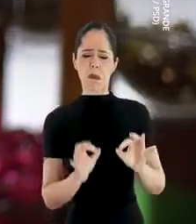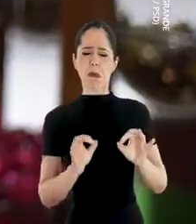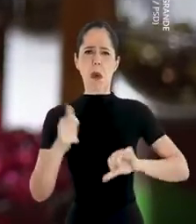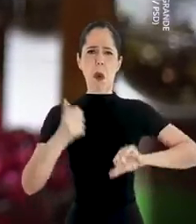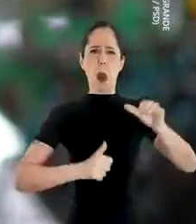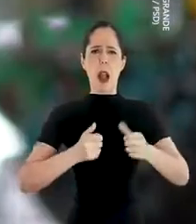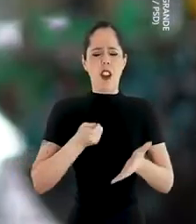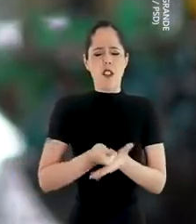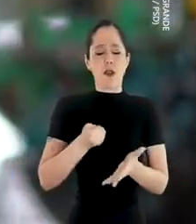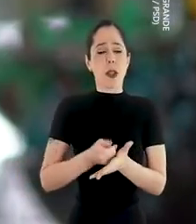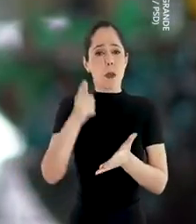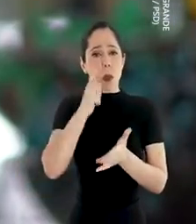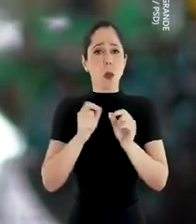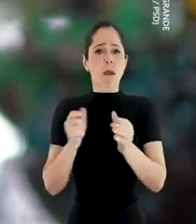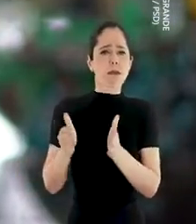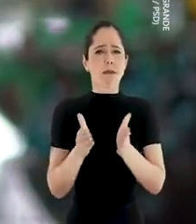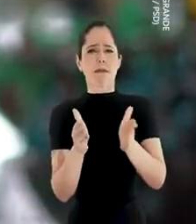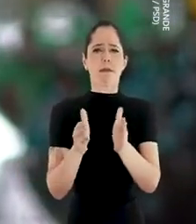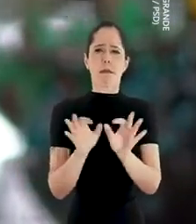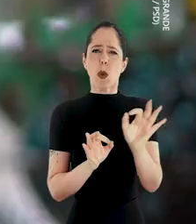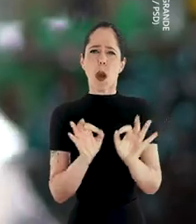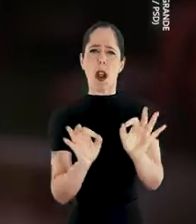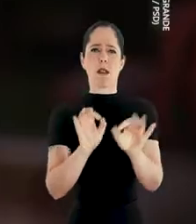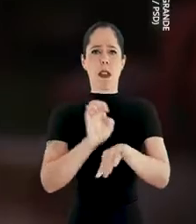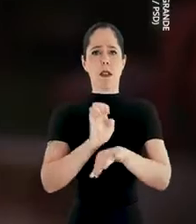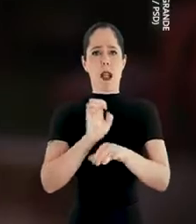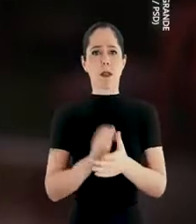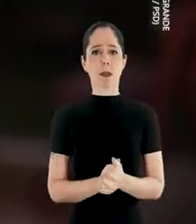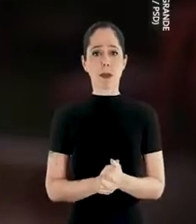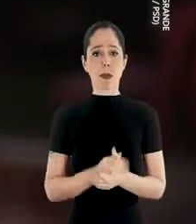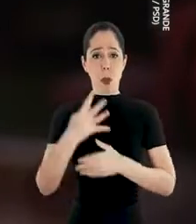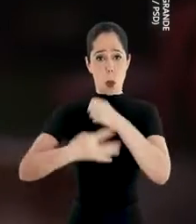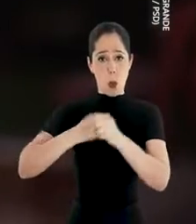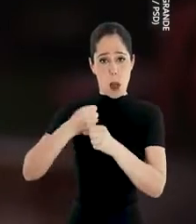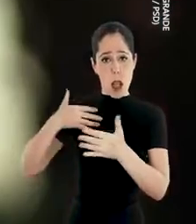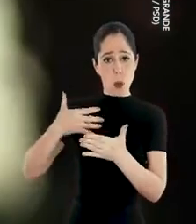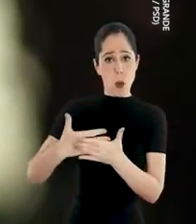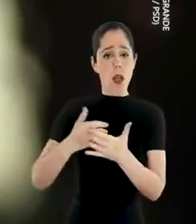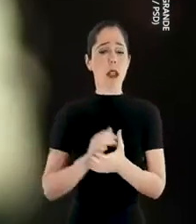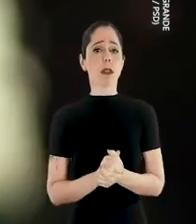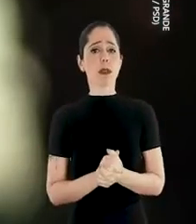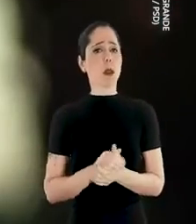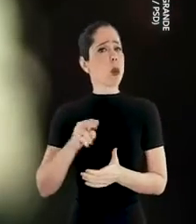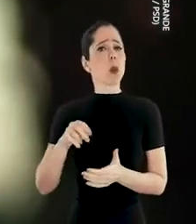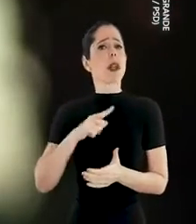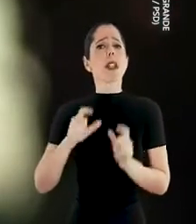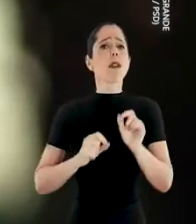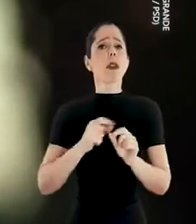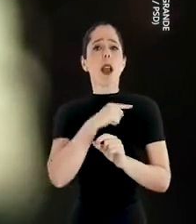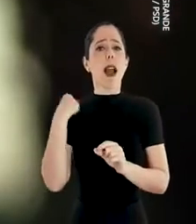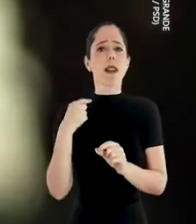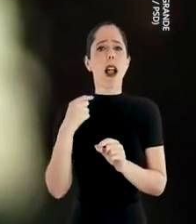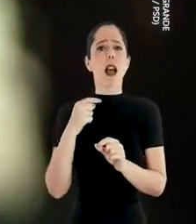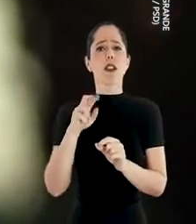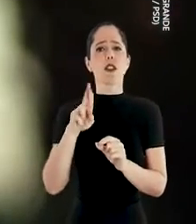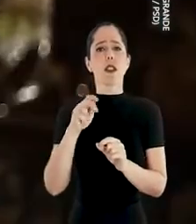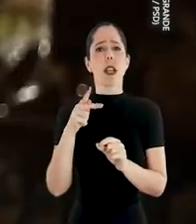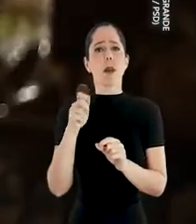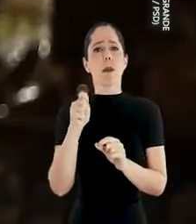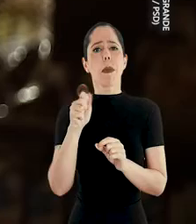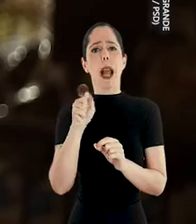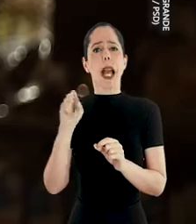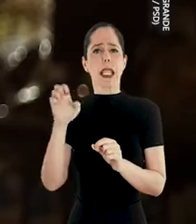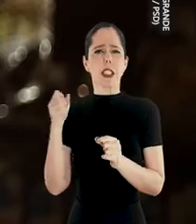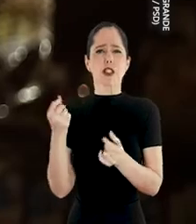eficaz, foi firme. E conseguiu direcionar o rumo do nosso Estado. Durante esses quatro anos, nós nunca tivemos atraso de repasses.